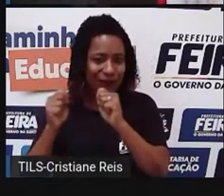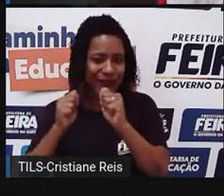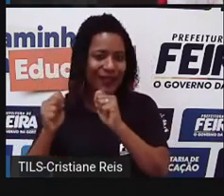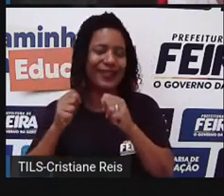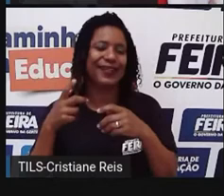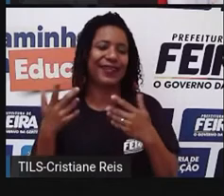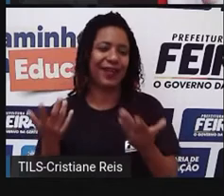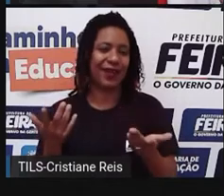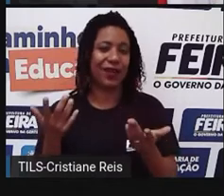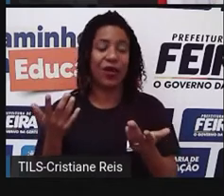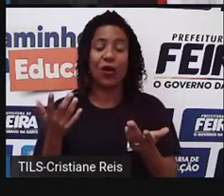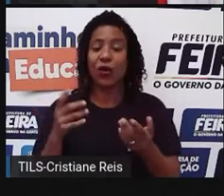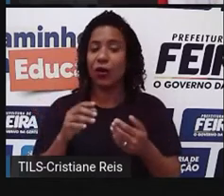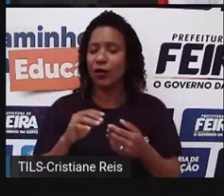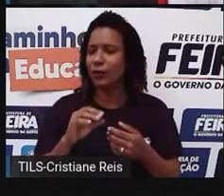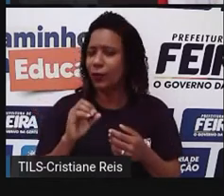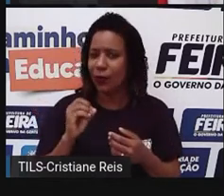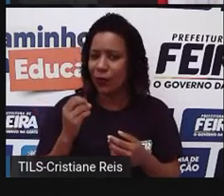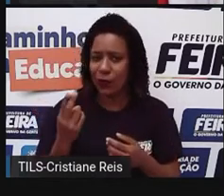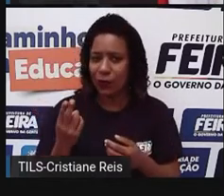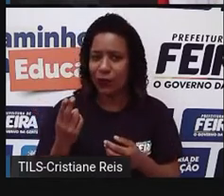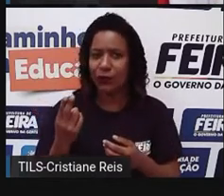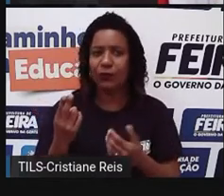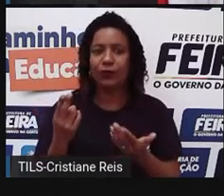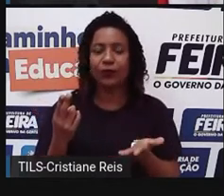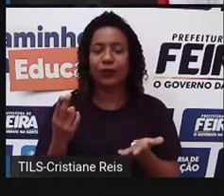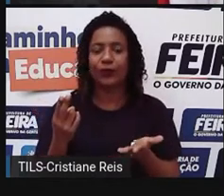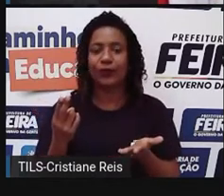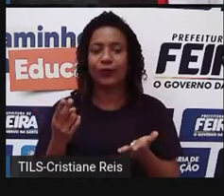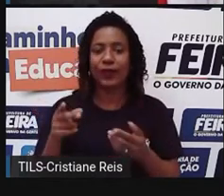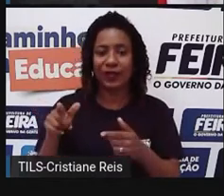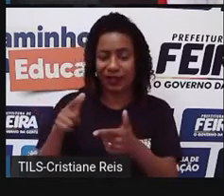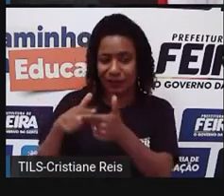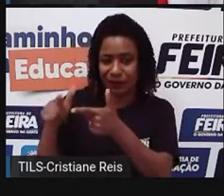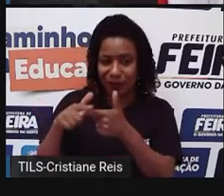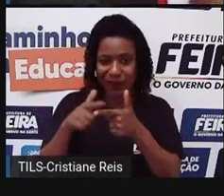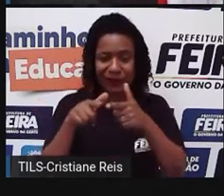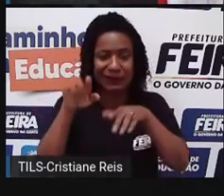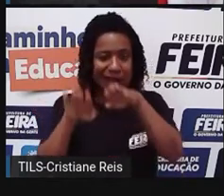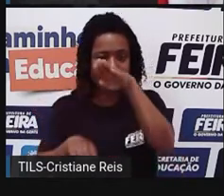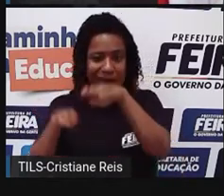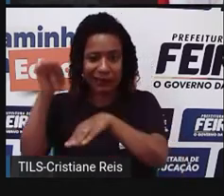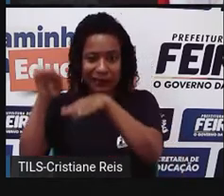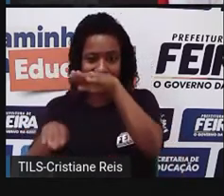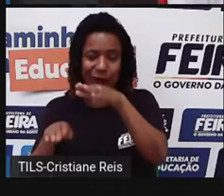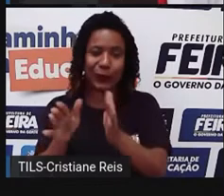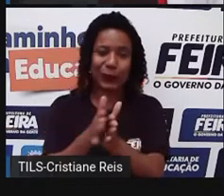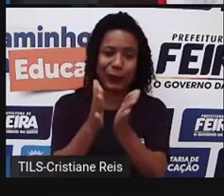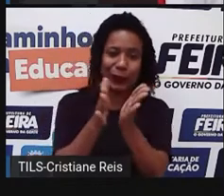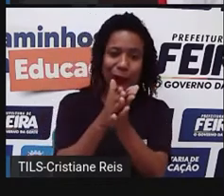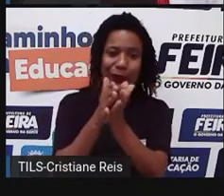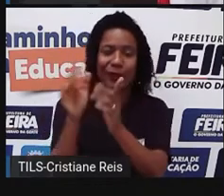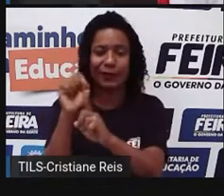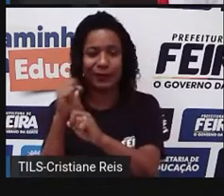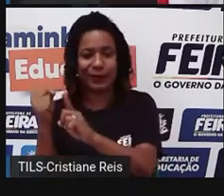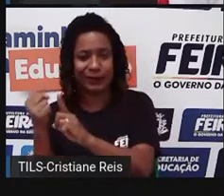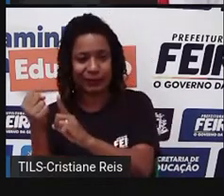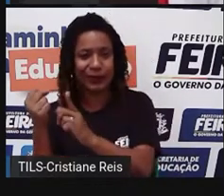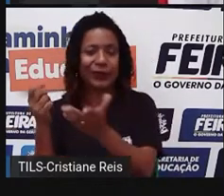ou para sanar questões como as desigualdades sociais, né, a questão do